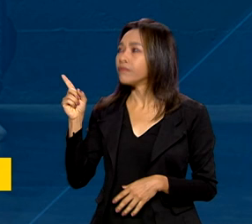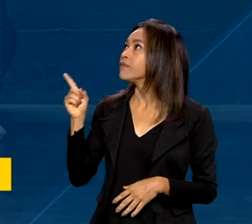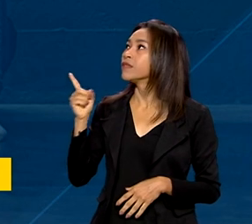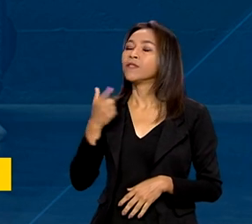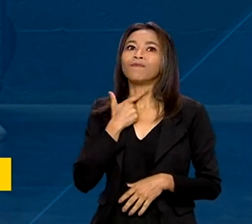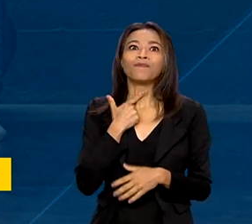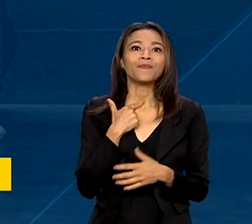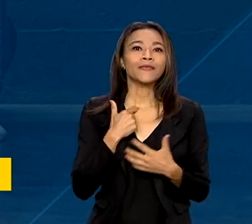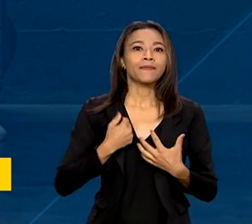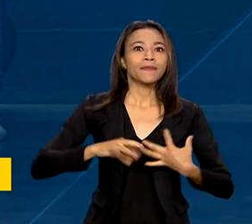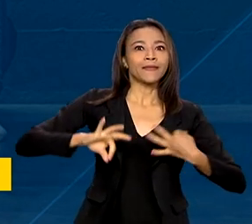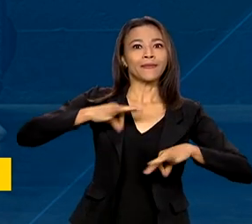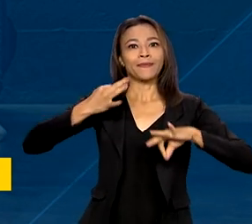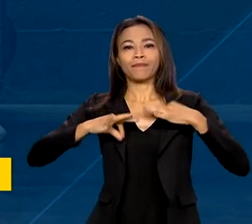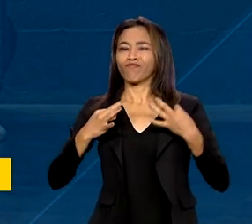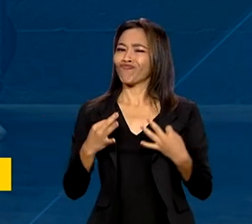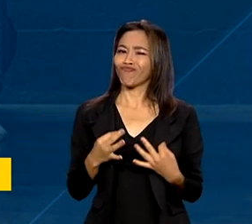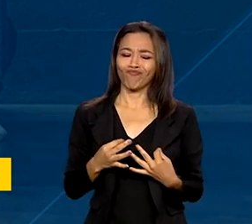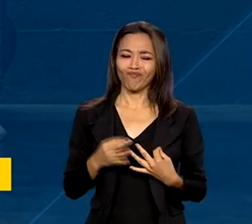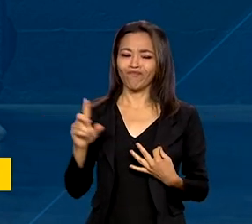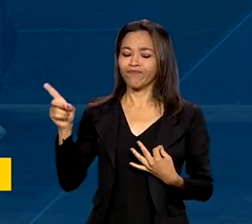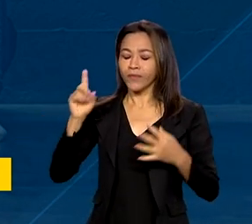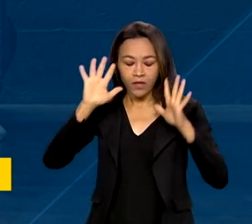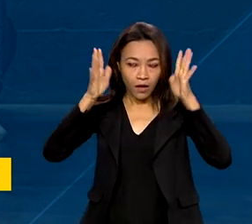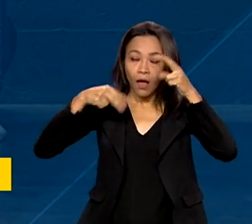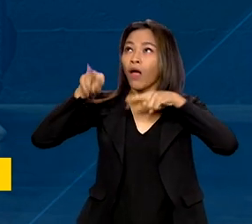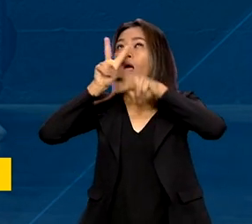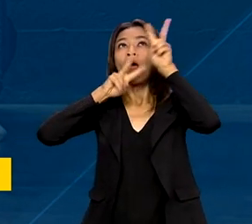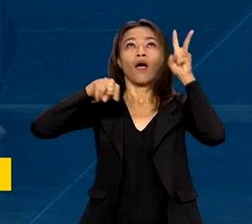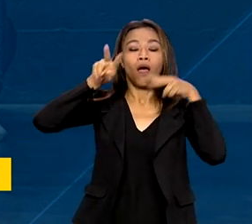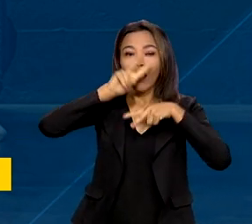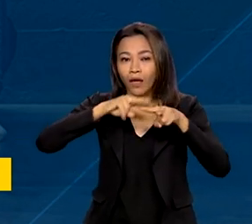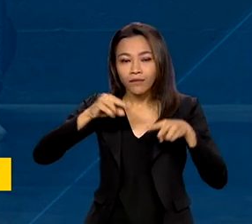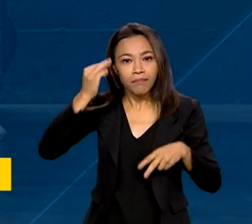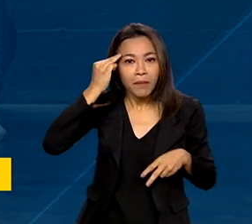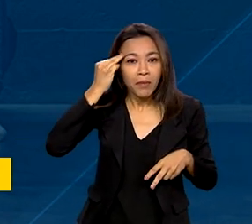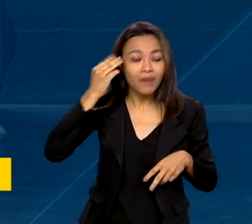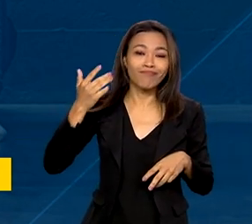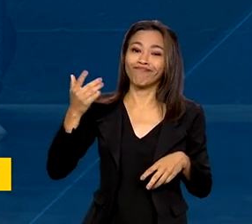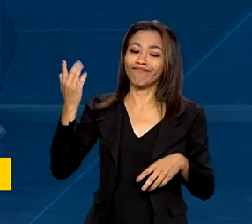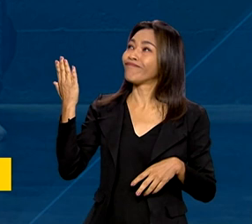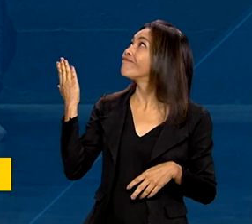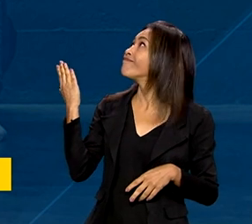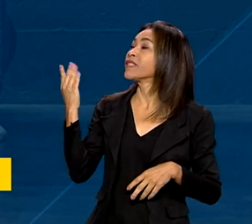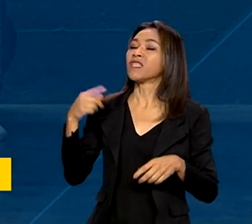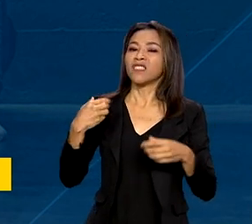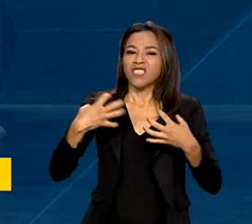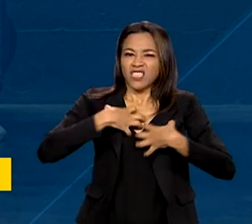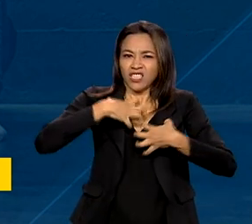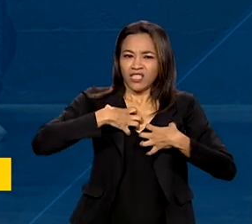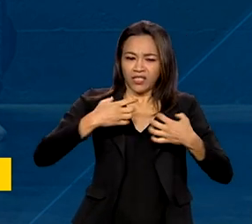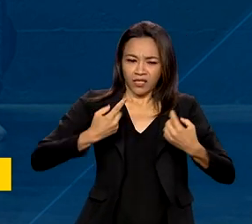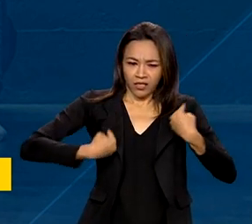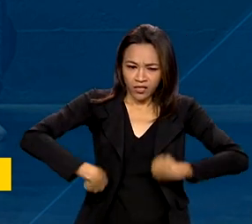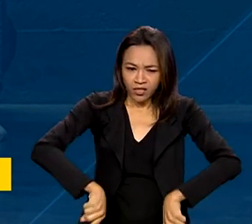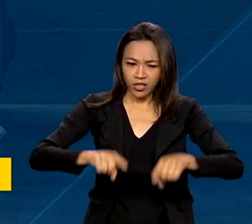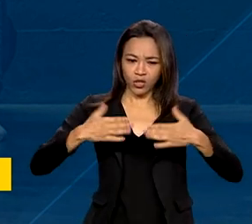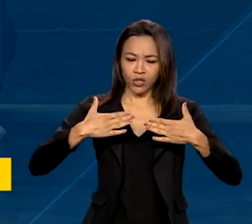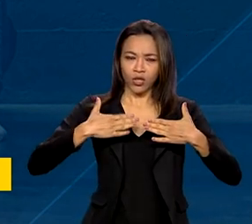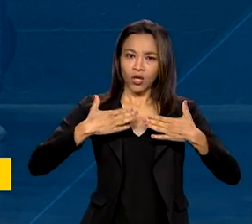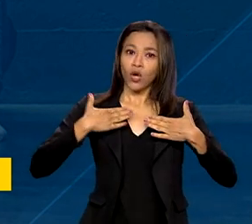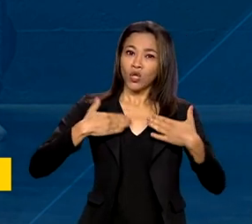libido, além da falta de concentração e memória. Alguns relatam sintomas físicos, como dores,